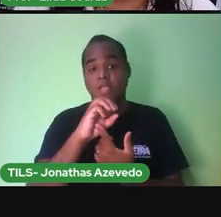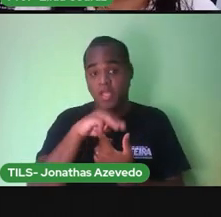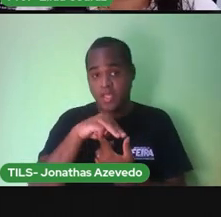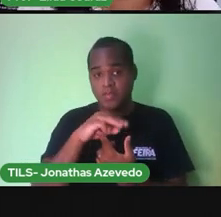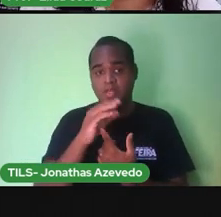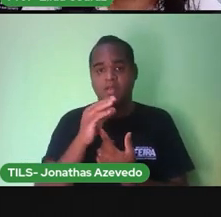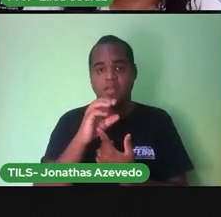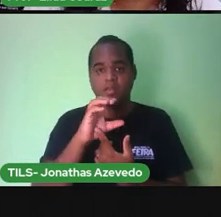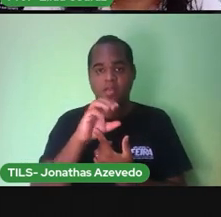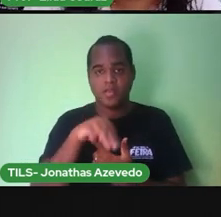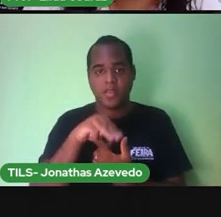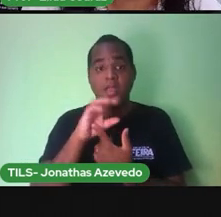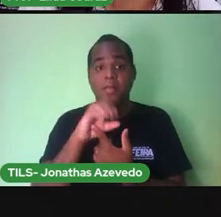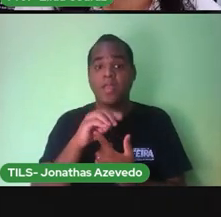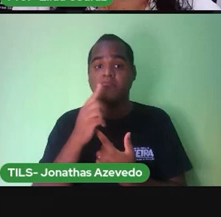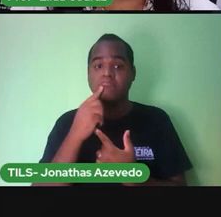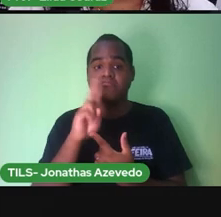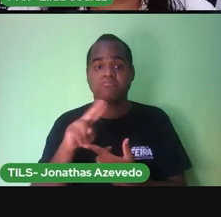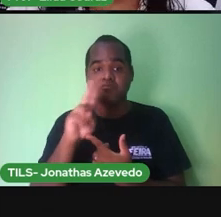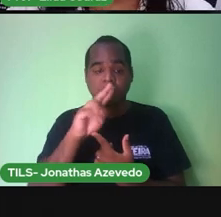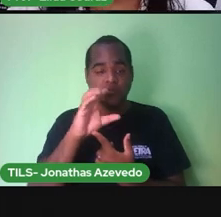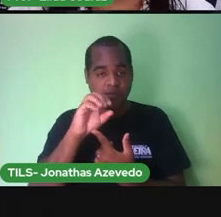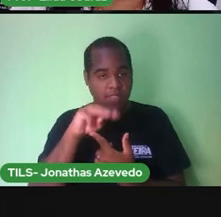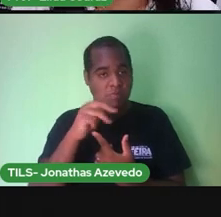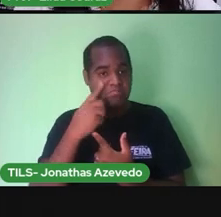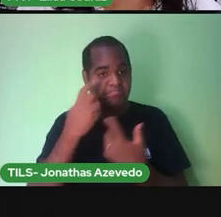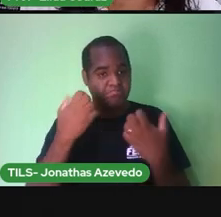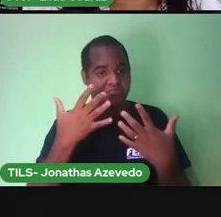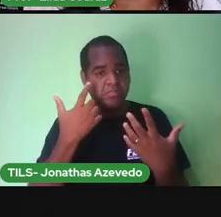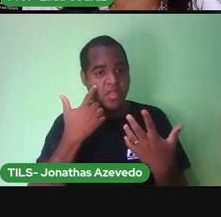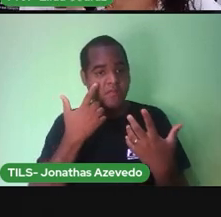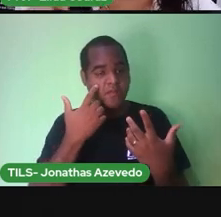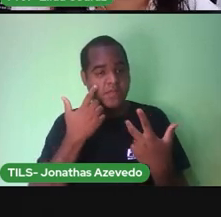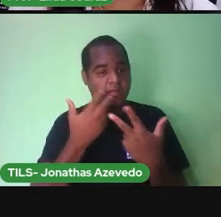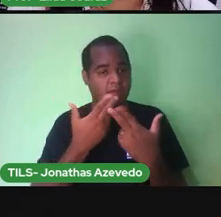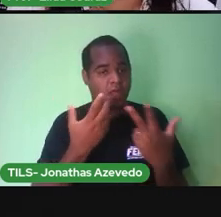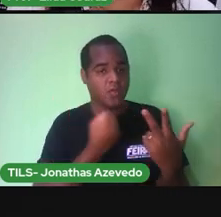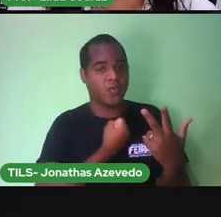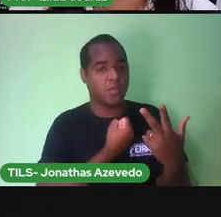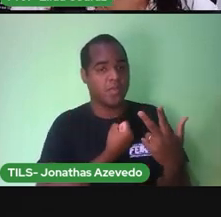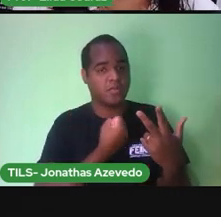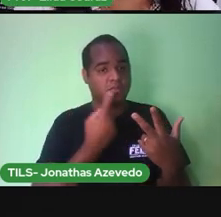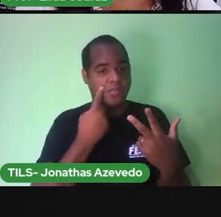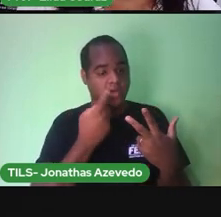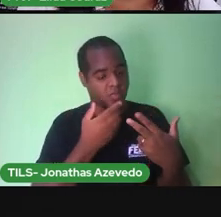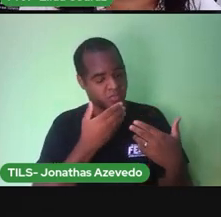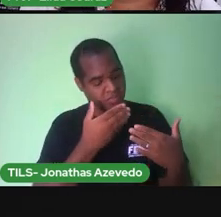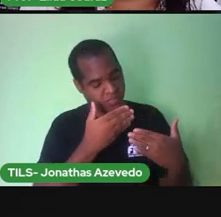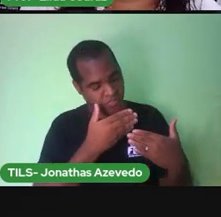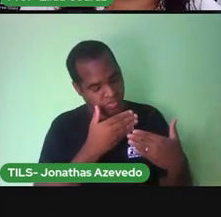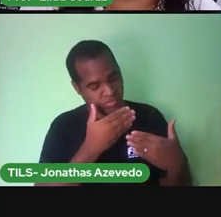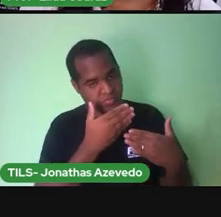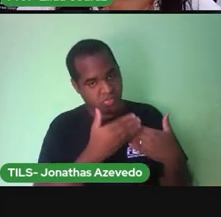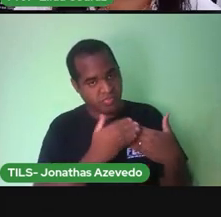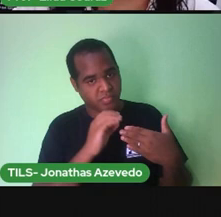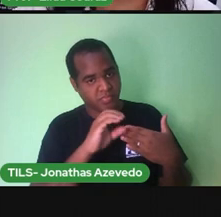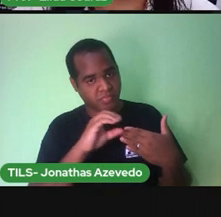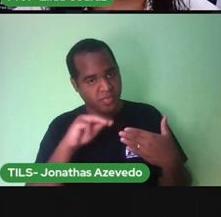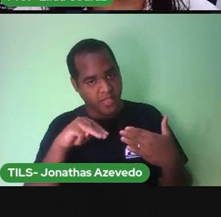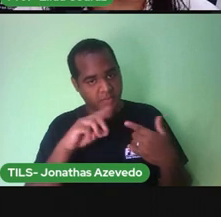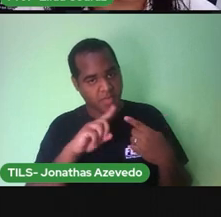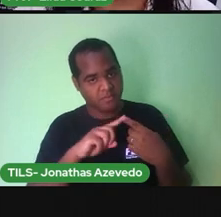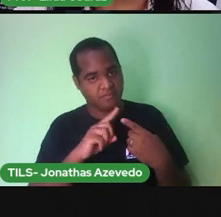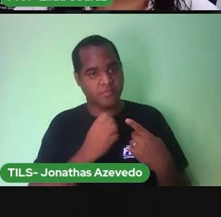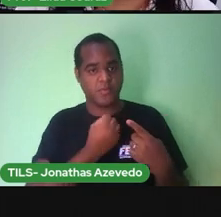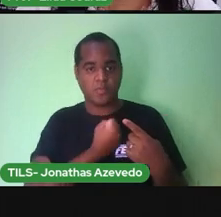C E M Onde você vê Um número Acompanhado Da letrinha C e M São